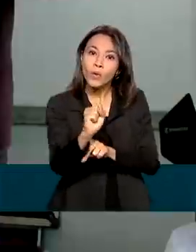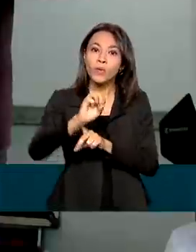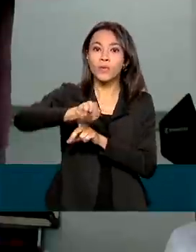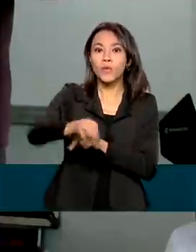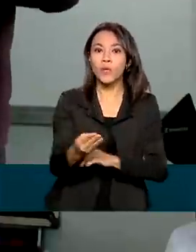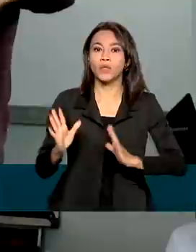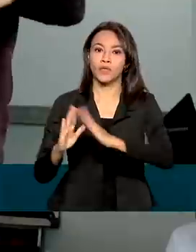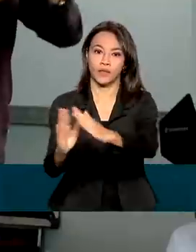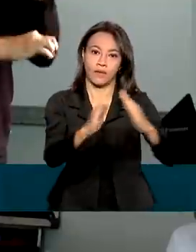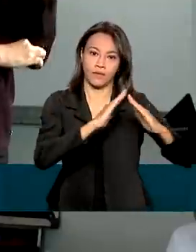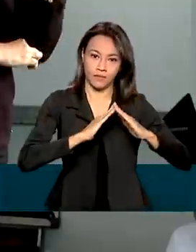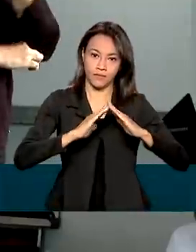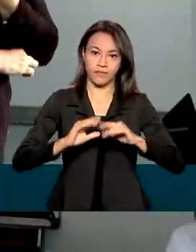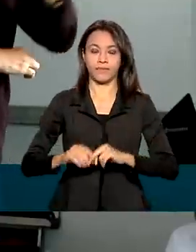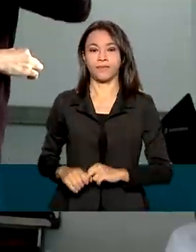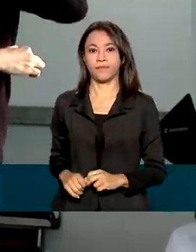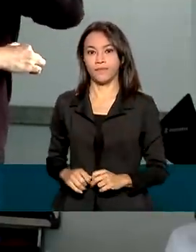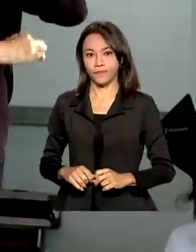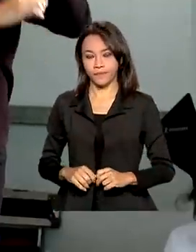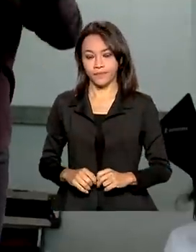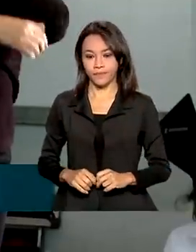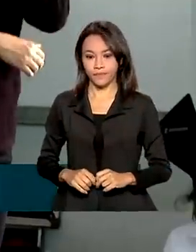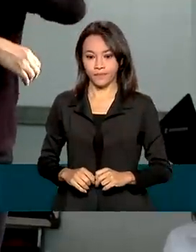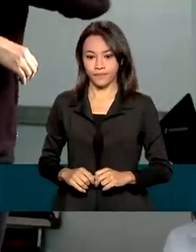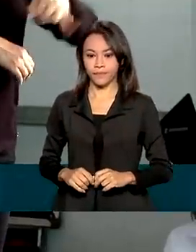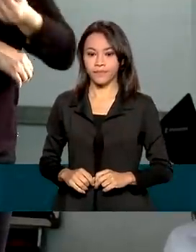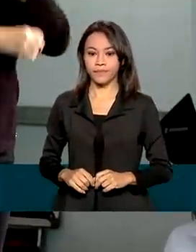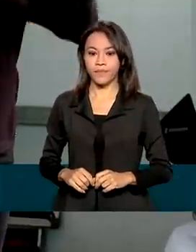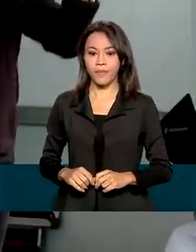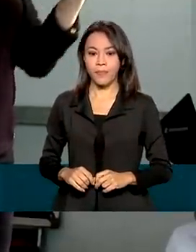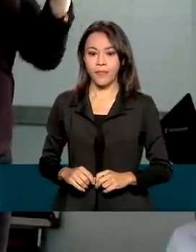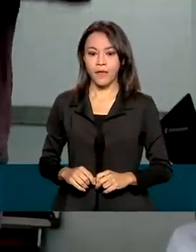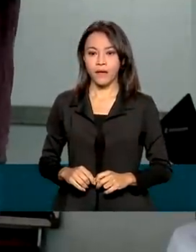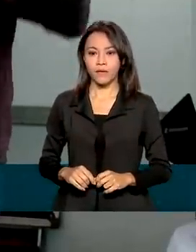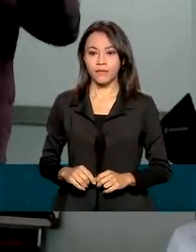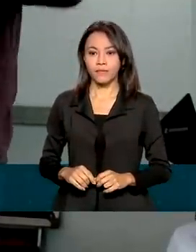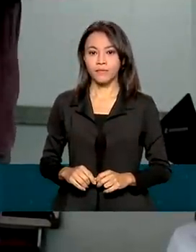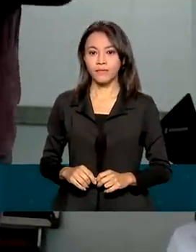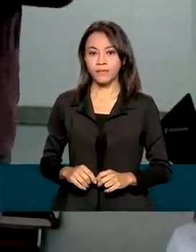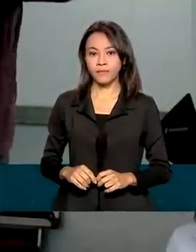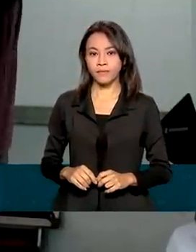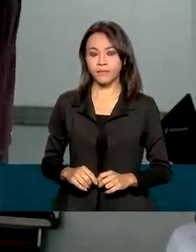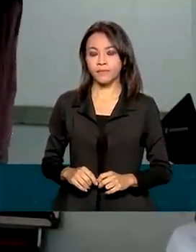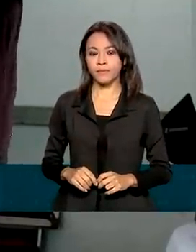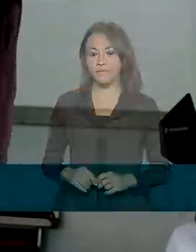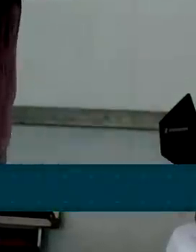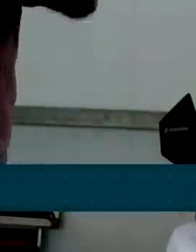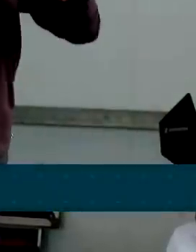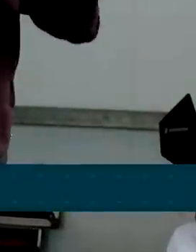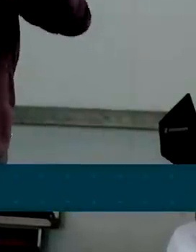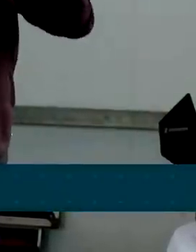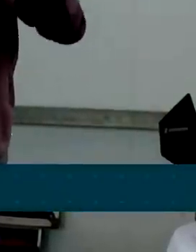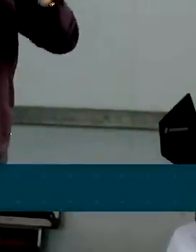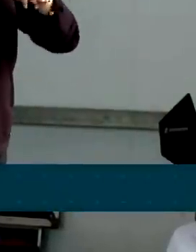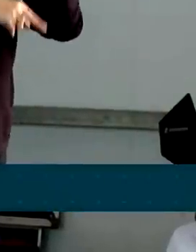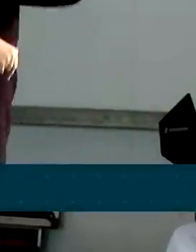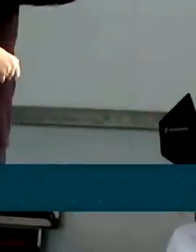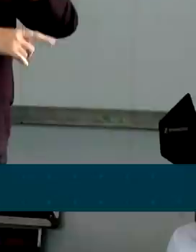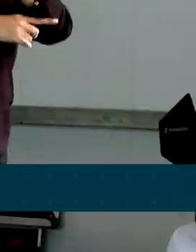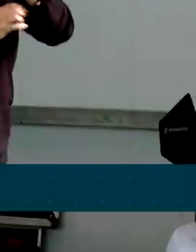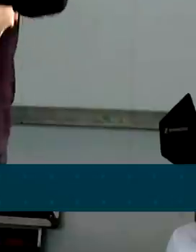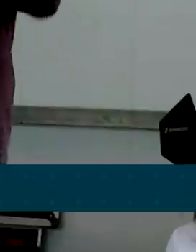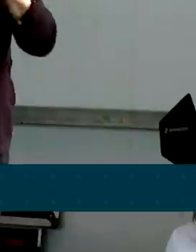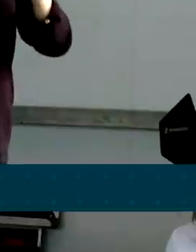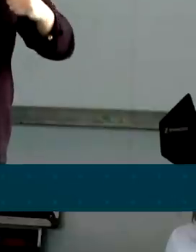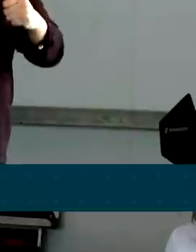Nós todos temos que celebrar, temos que agradecer, se não fosse a GNA1 ter entrado em